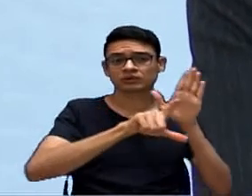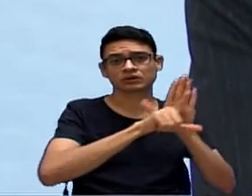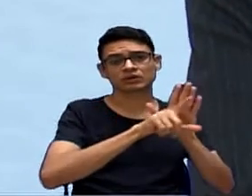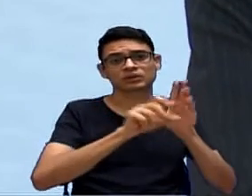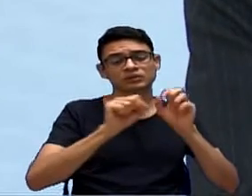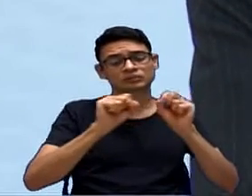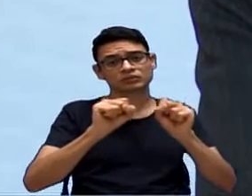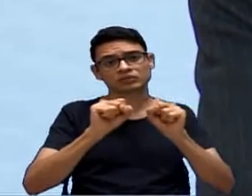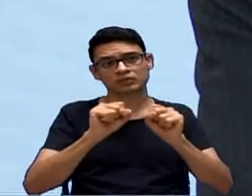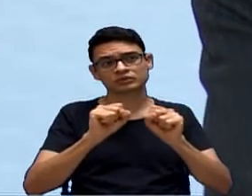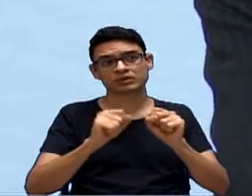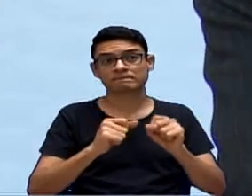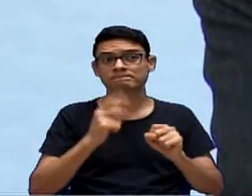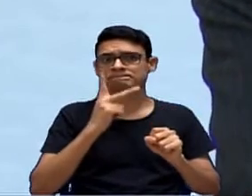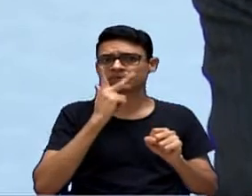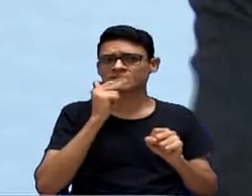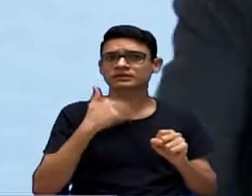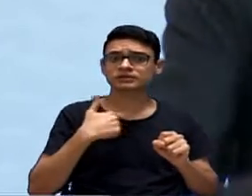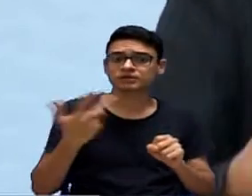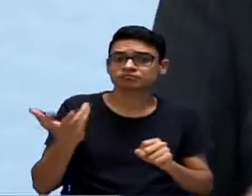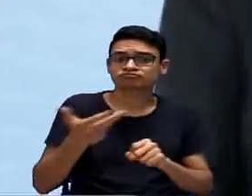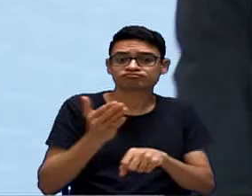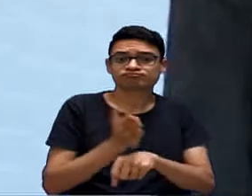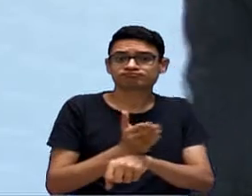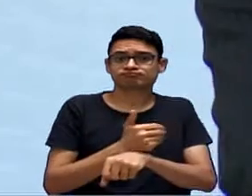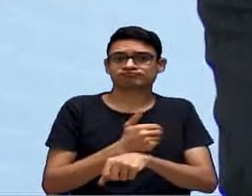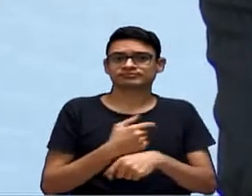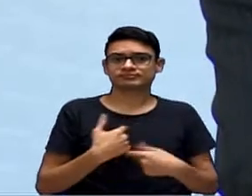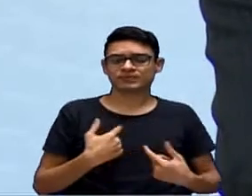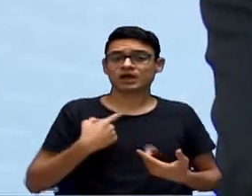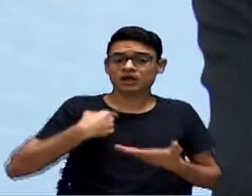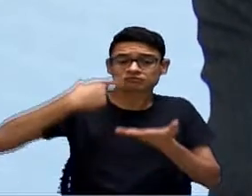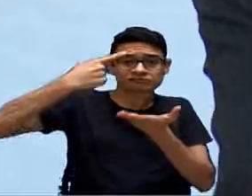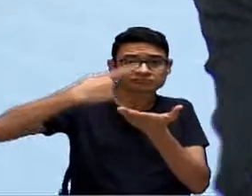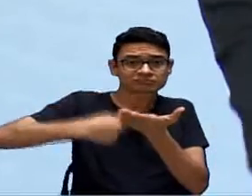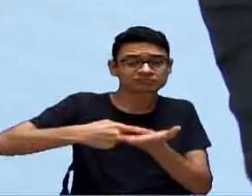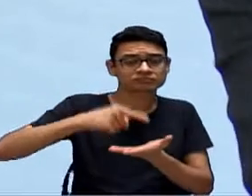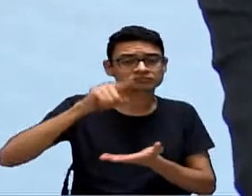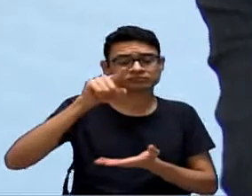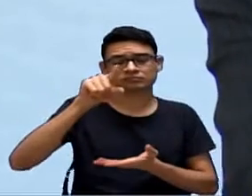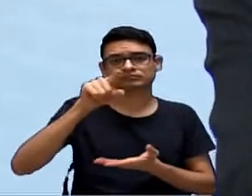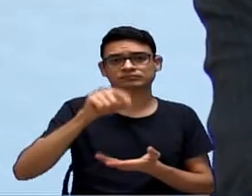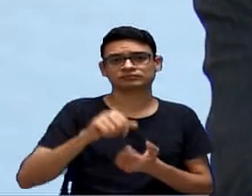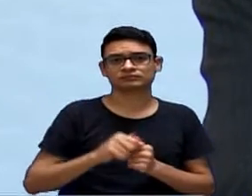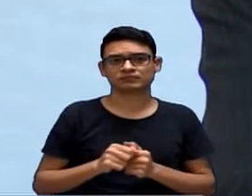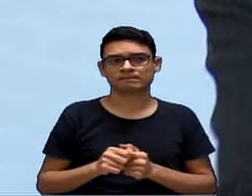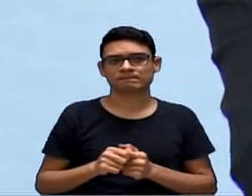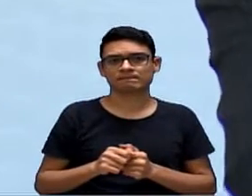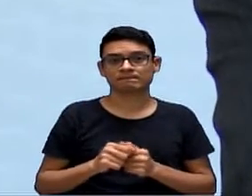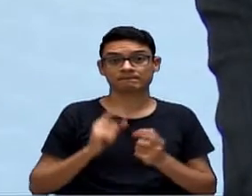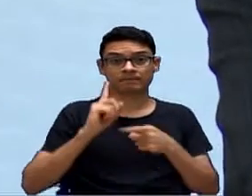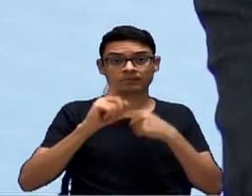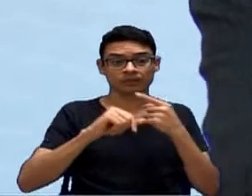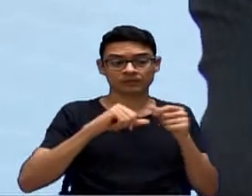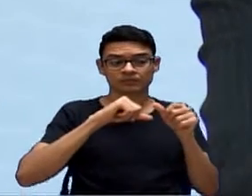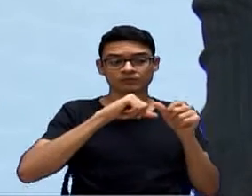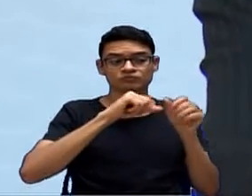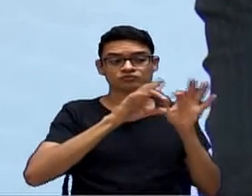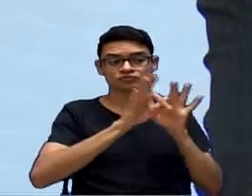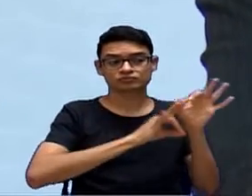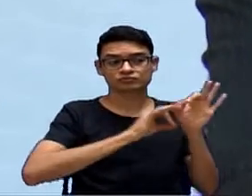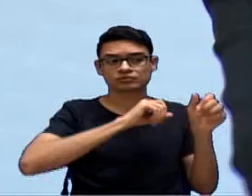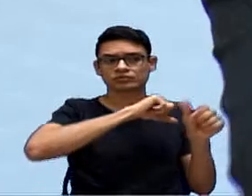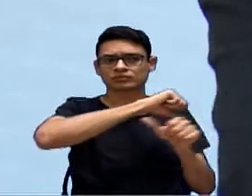eu vejo que nós ganhamos tempo com isso. E eu realmente me comprometo na adequação do projeto,